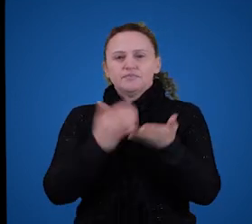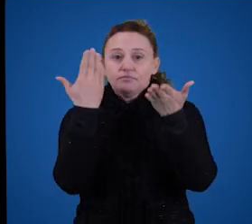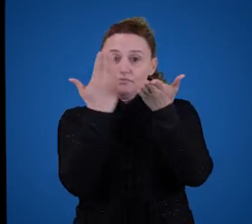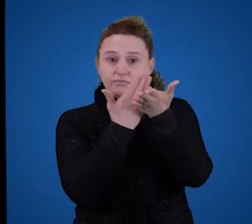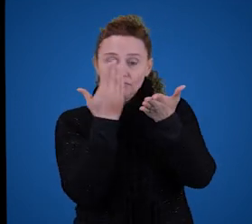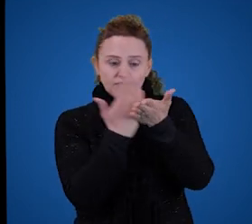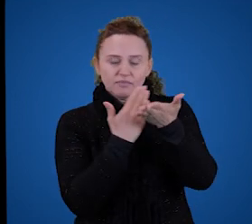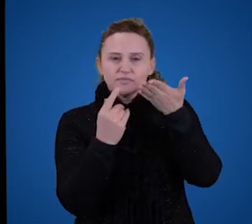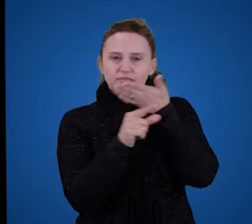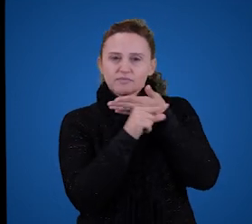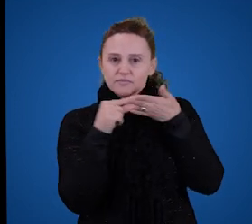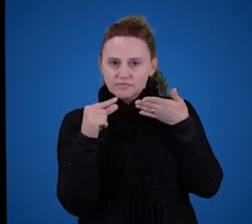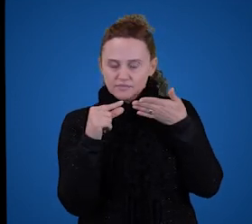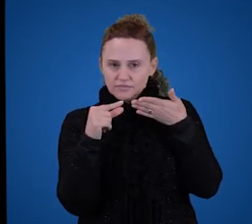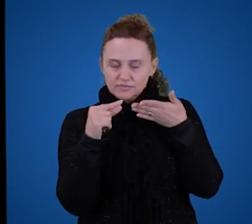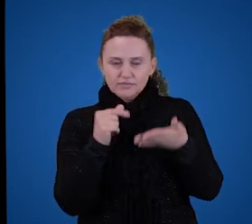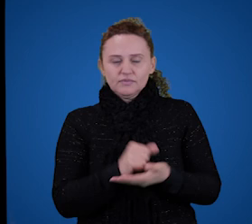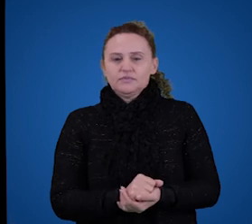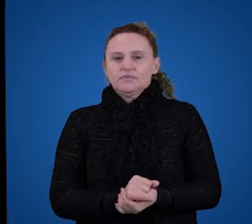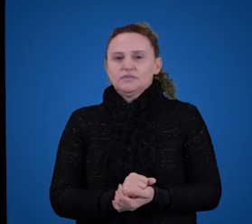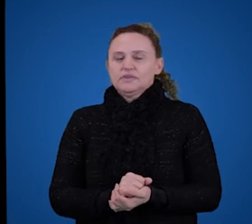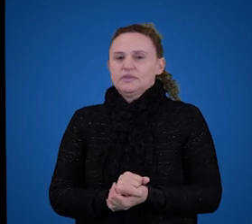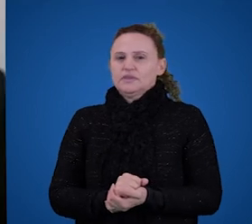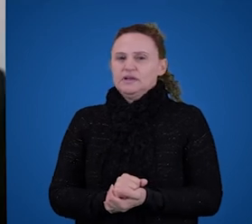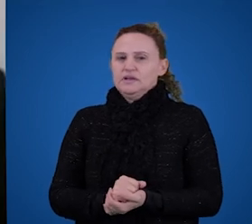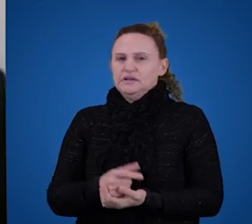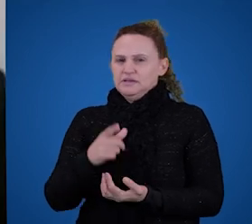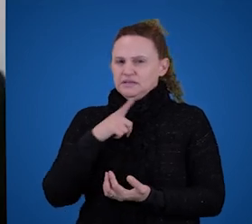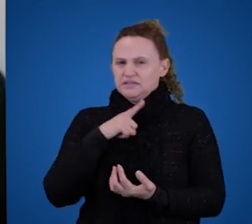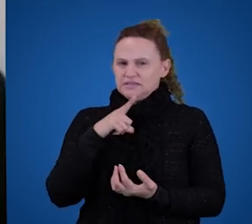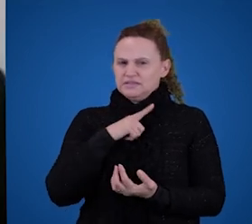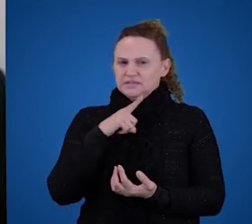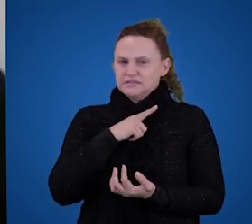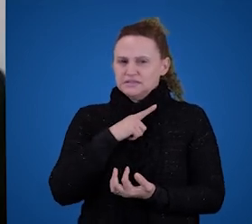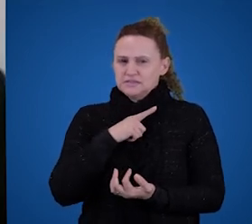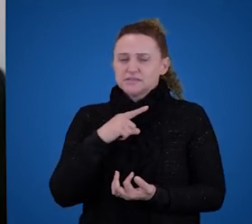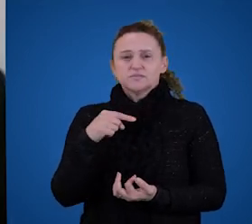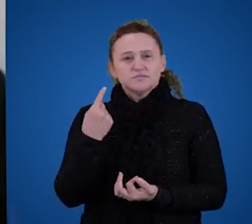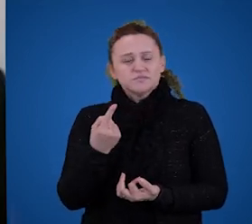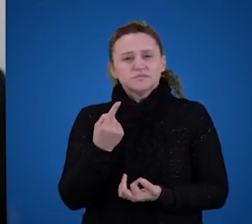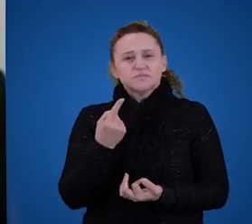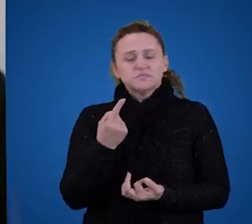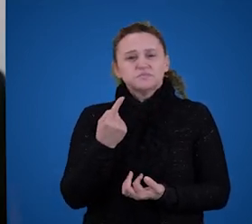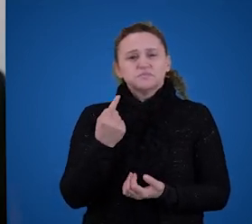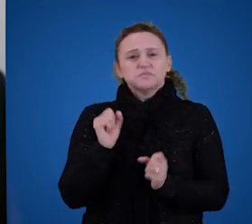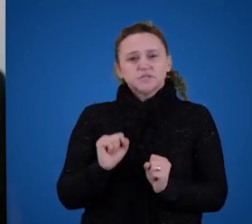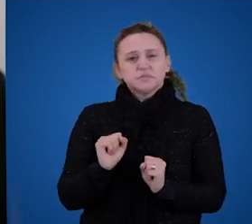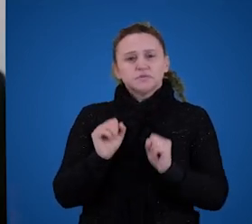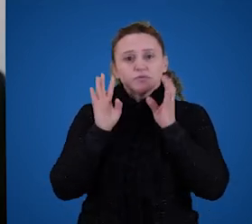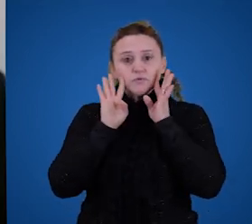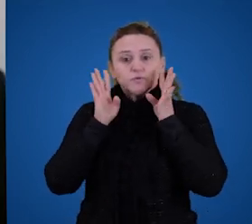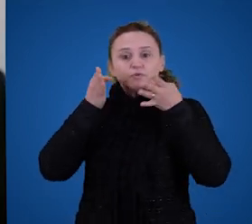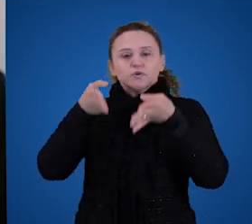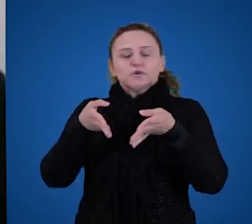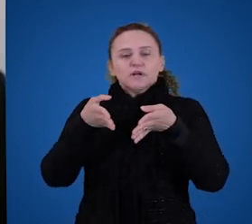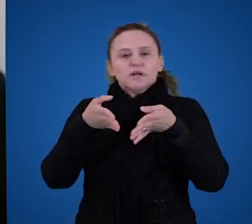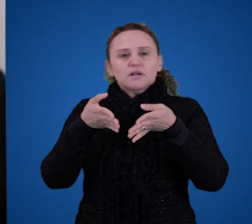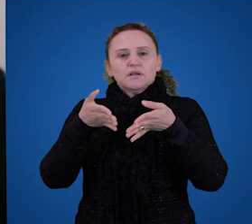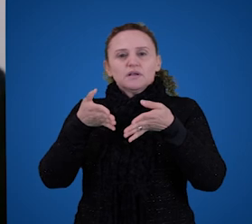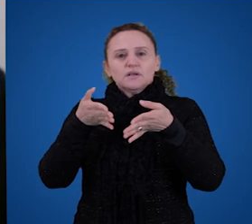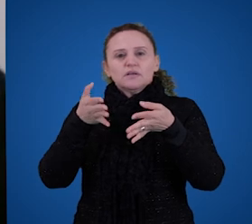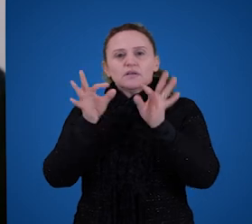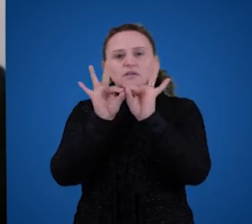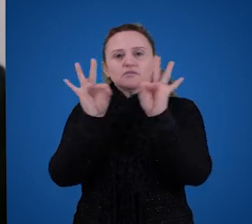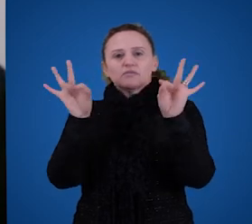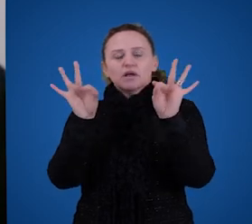isso é um grande alento a nós, porque nós agora podemos nos focar naquilo que as frases dizem,